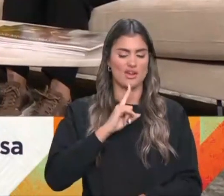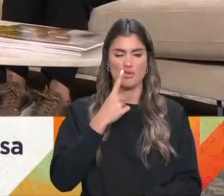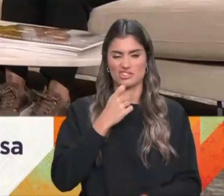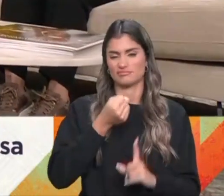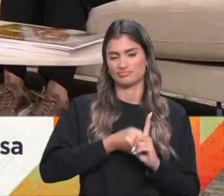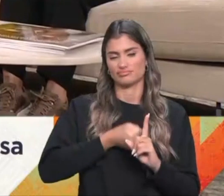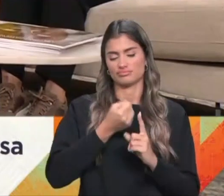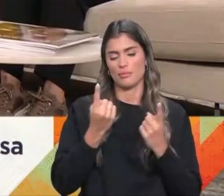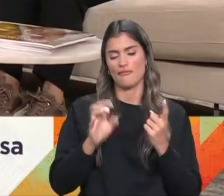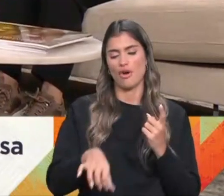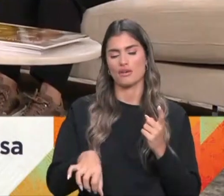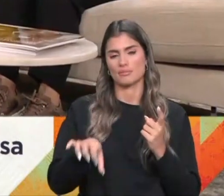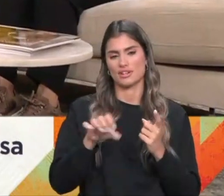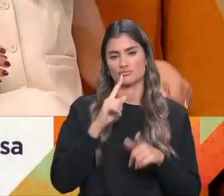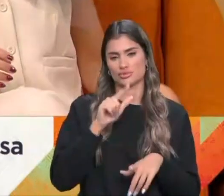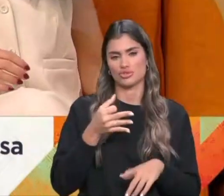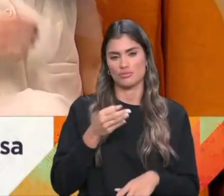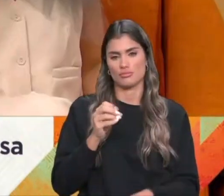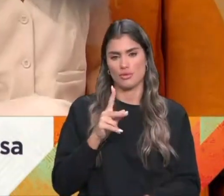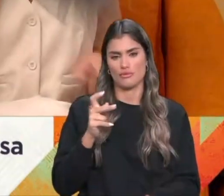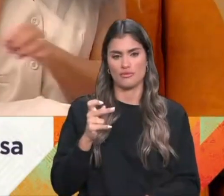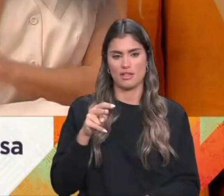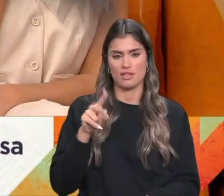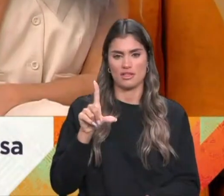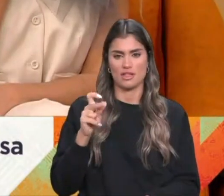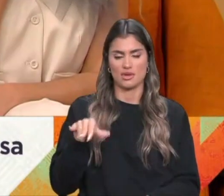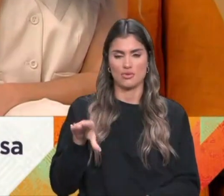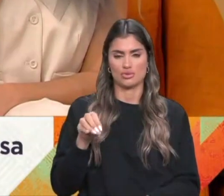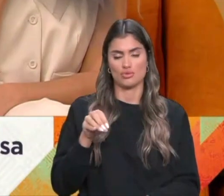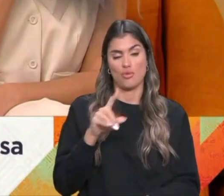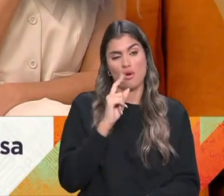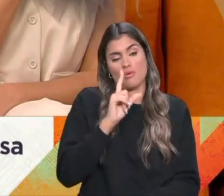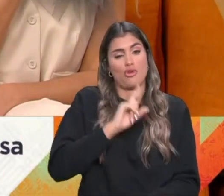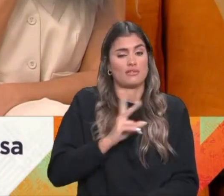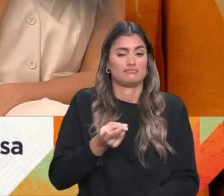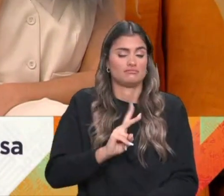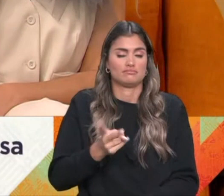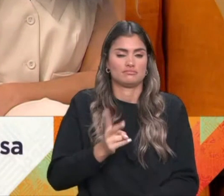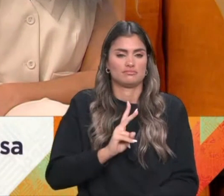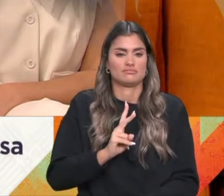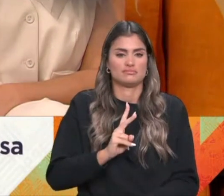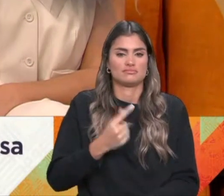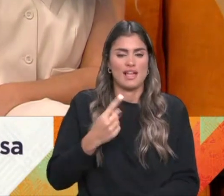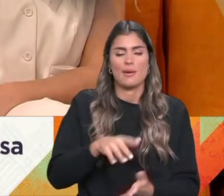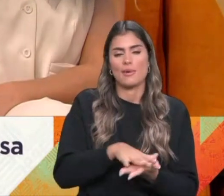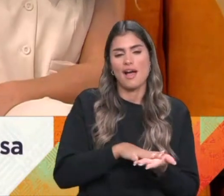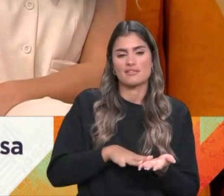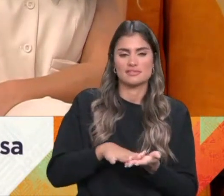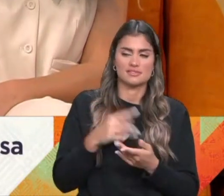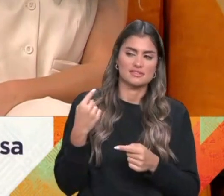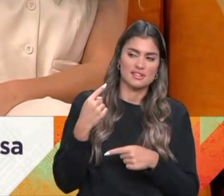De alguma forma, quem é da Póvoa de Lanhoso tem esta... E a mulher, o homem também que se inspire, e a mulher recebe esta ADN da Maria da Fonte?